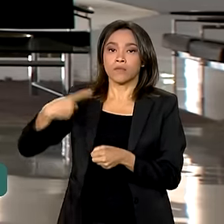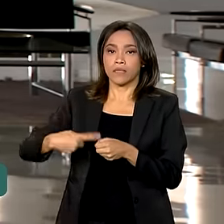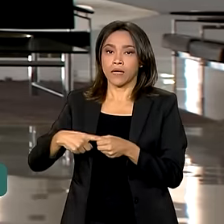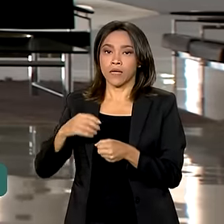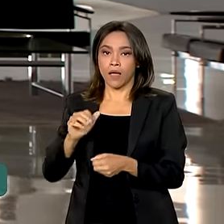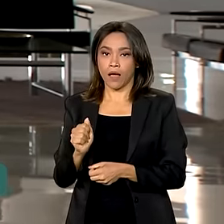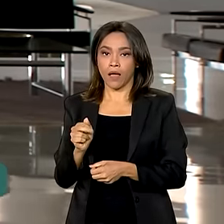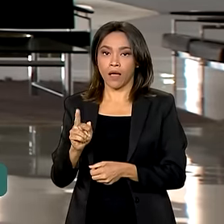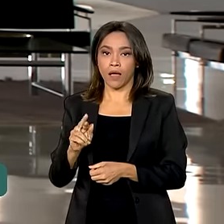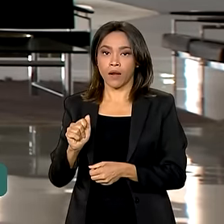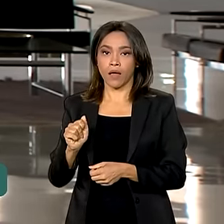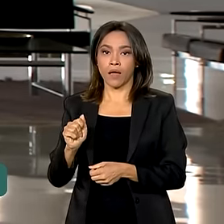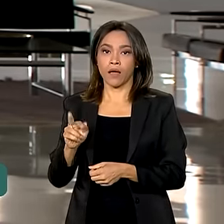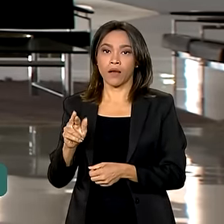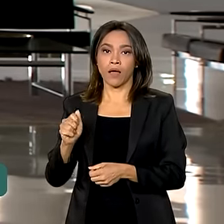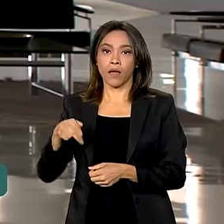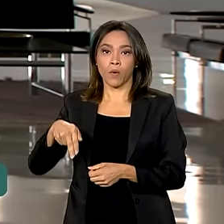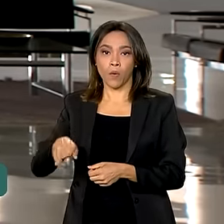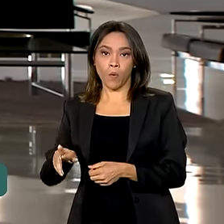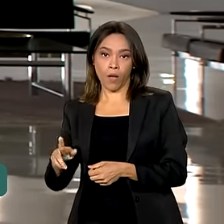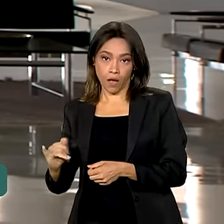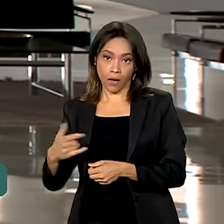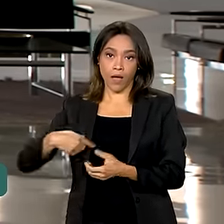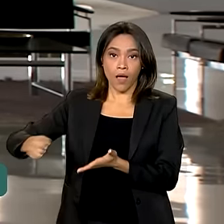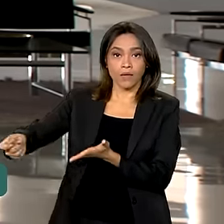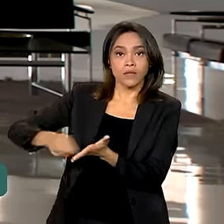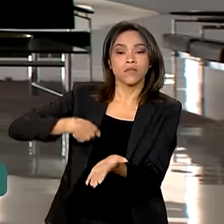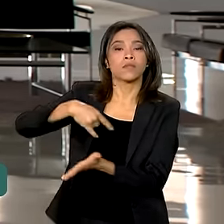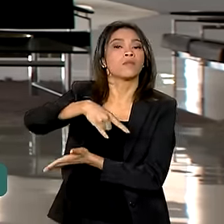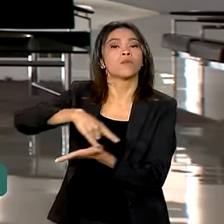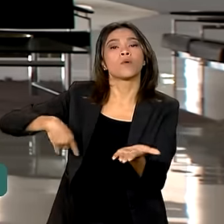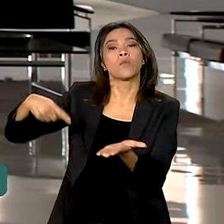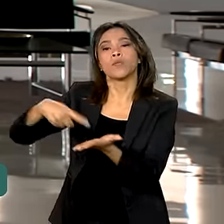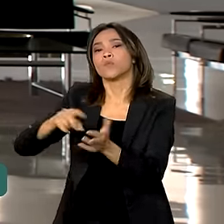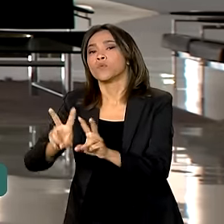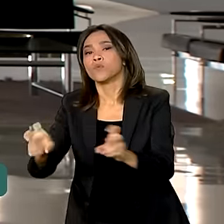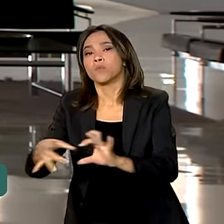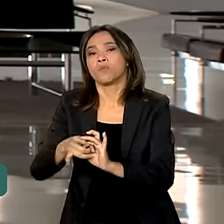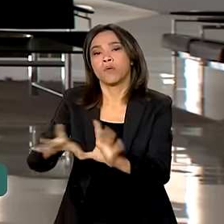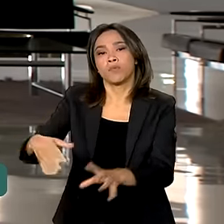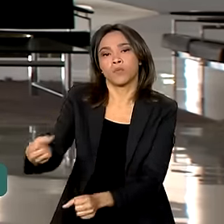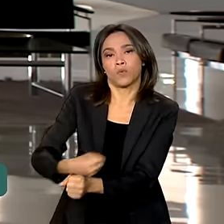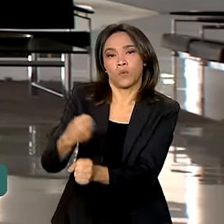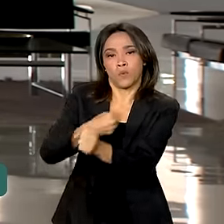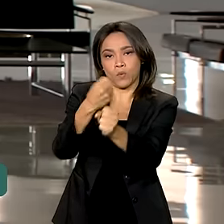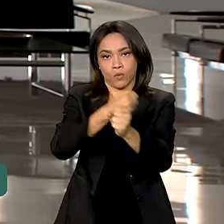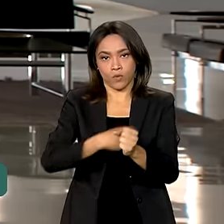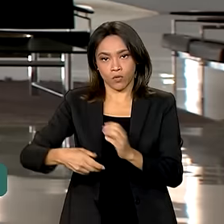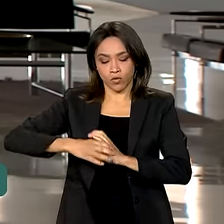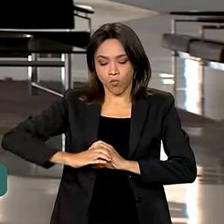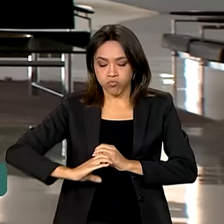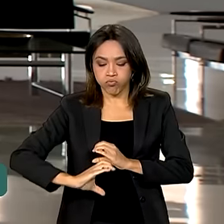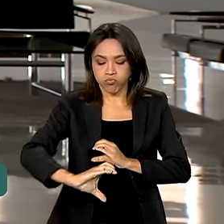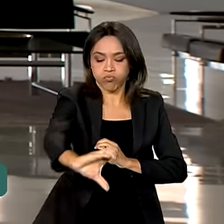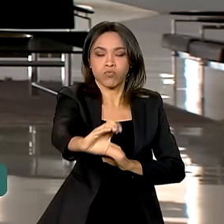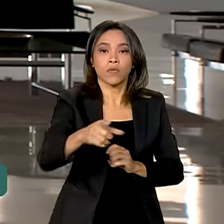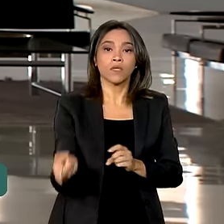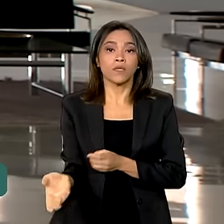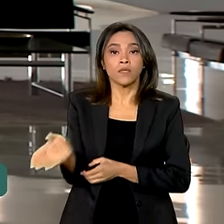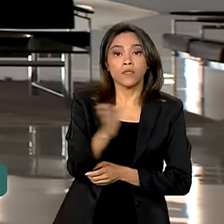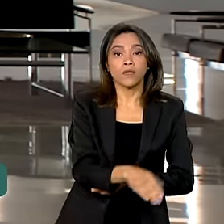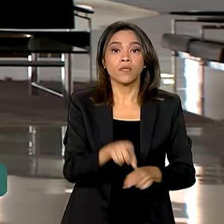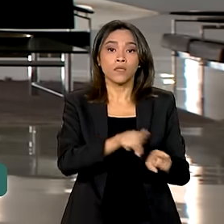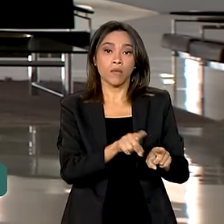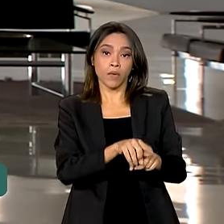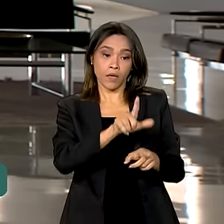participa da cerimônia de assinatura da Ordem de Serviço de Obras de Microdrenagem e Reurbanização. E em Guariba,